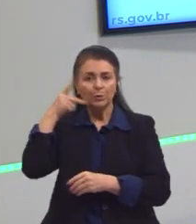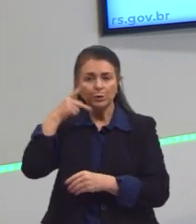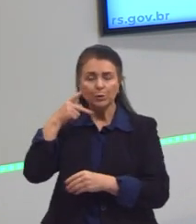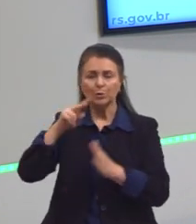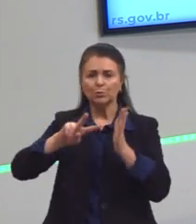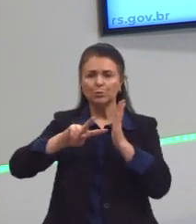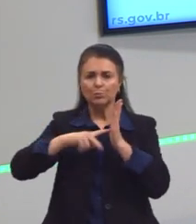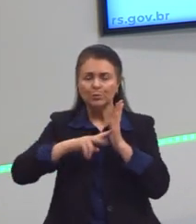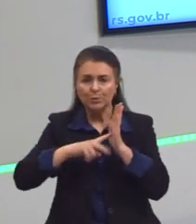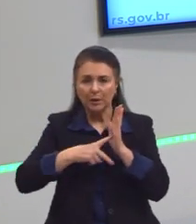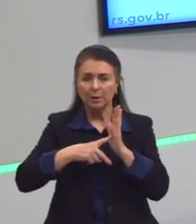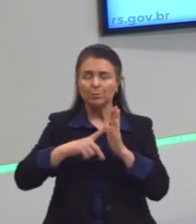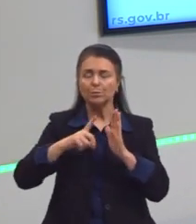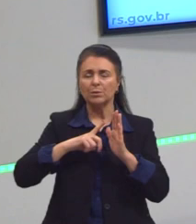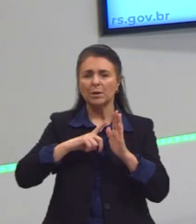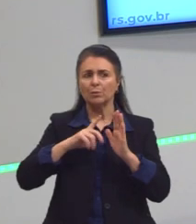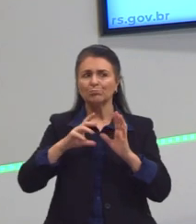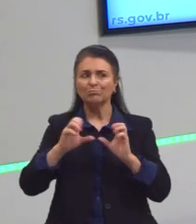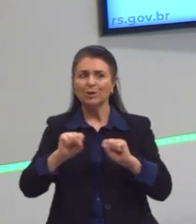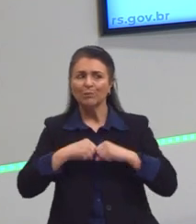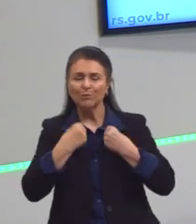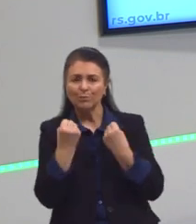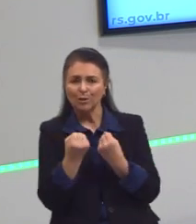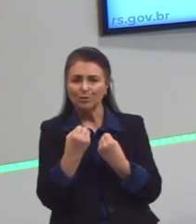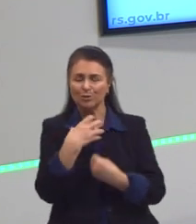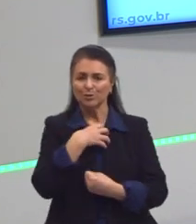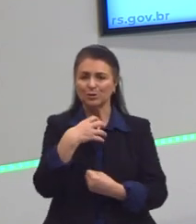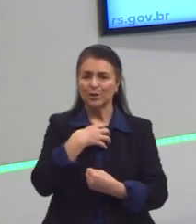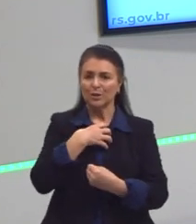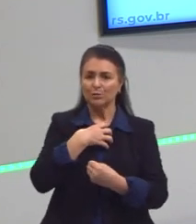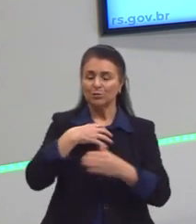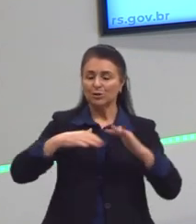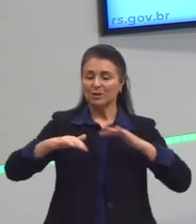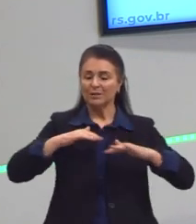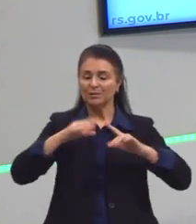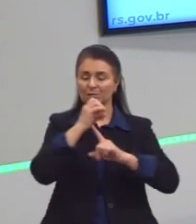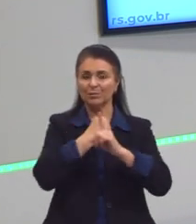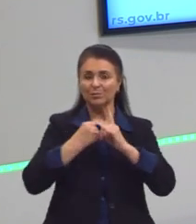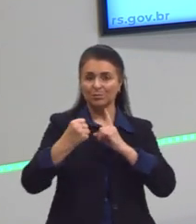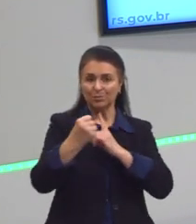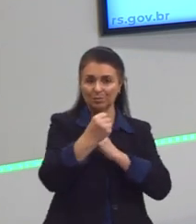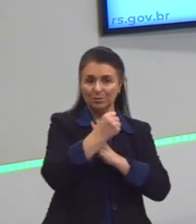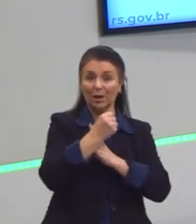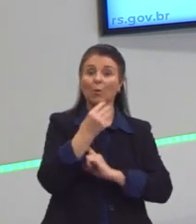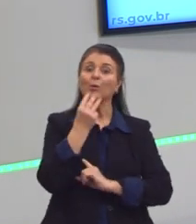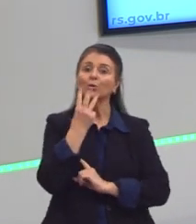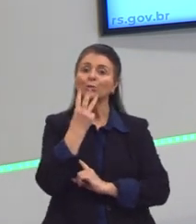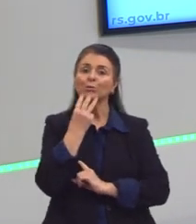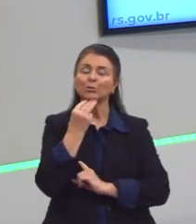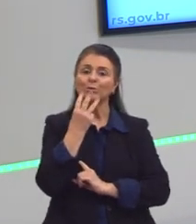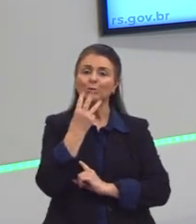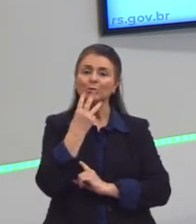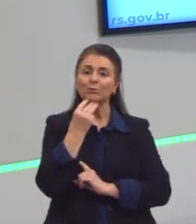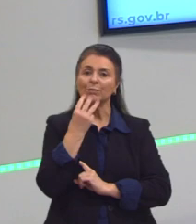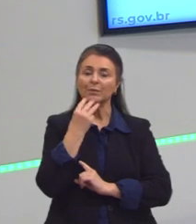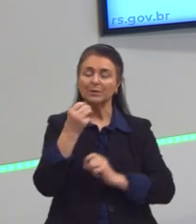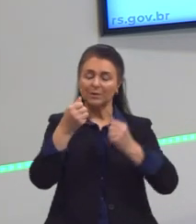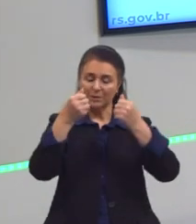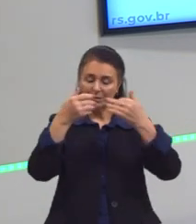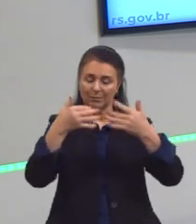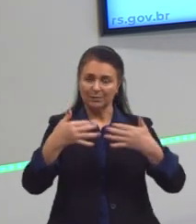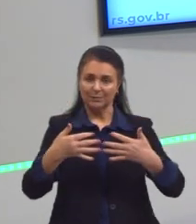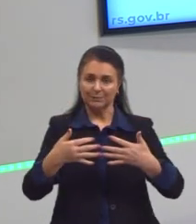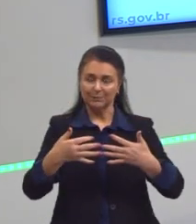uma forte forma de ação social vista pelo nosso amigo Max Weber.